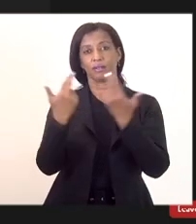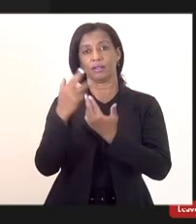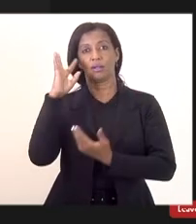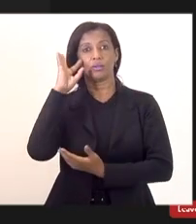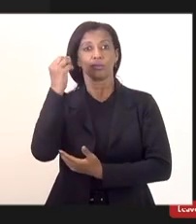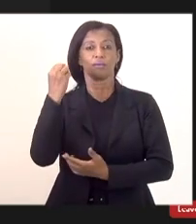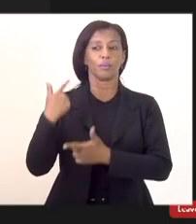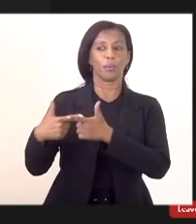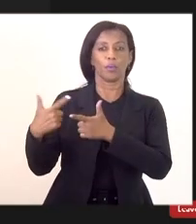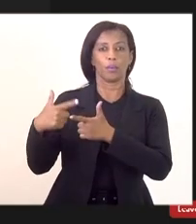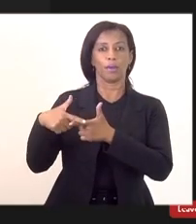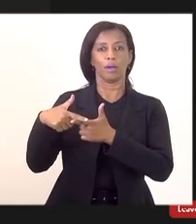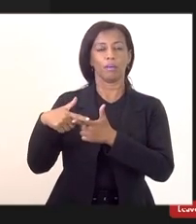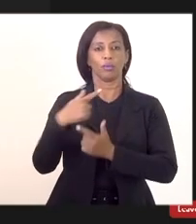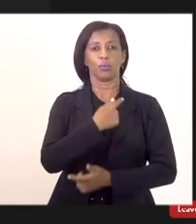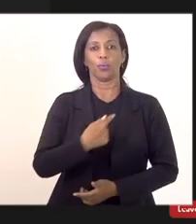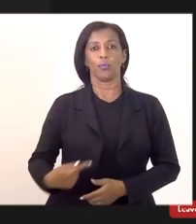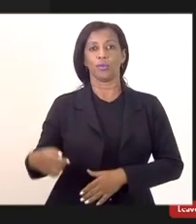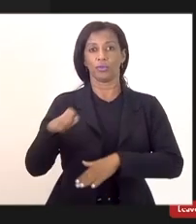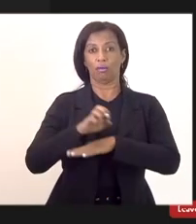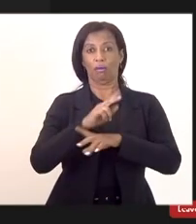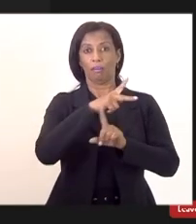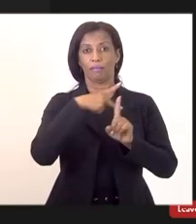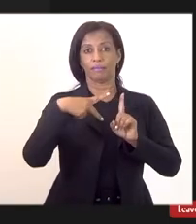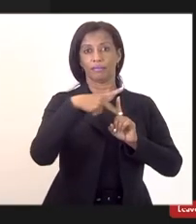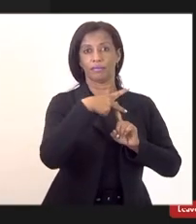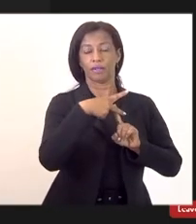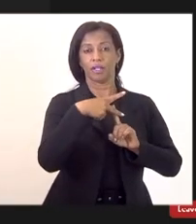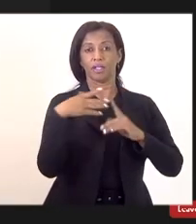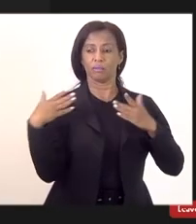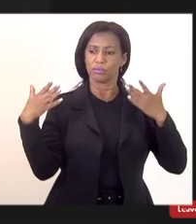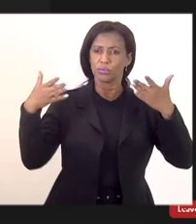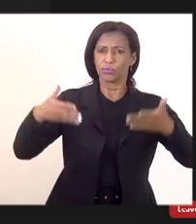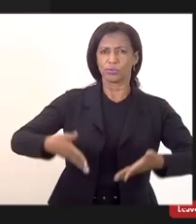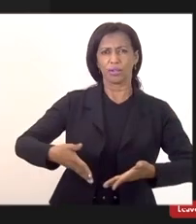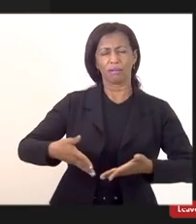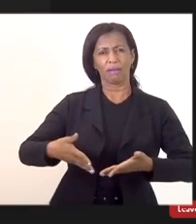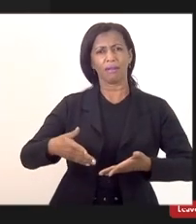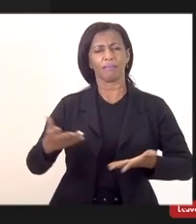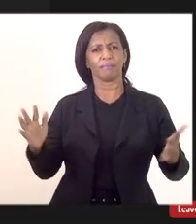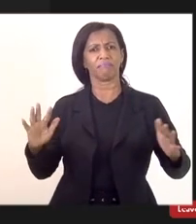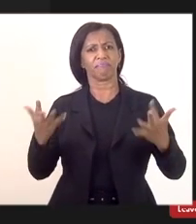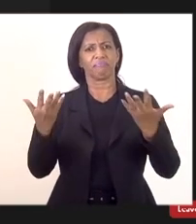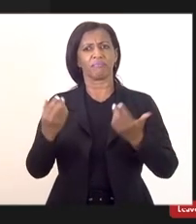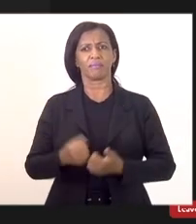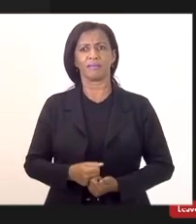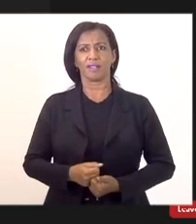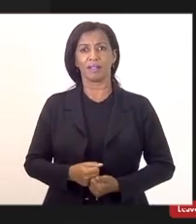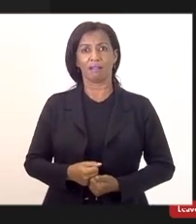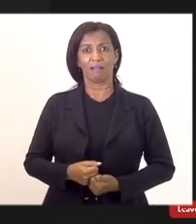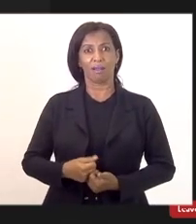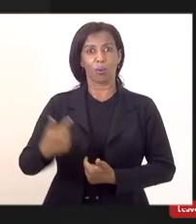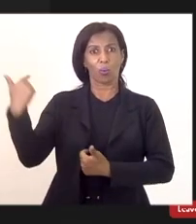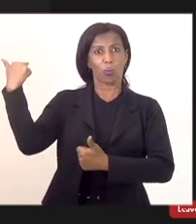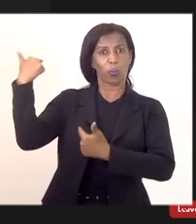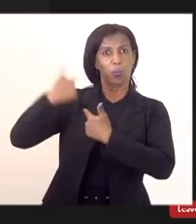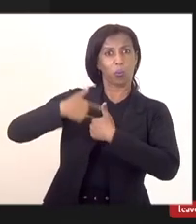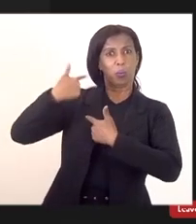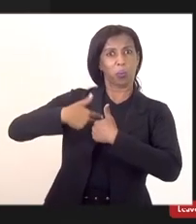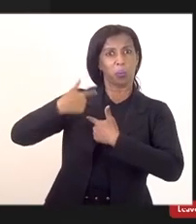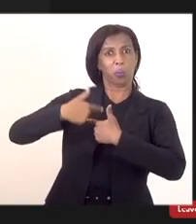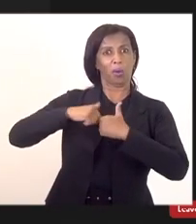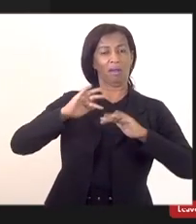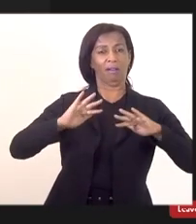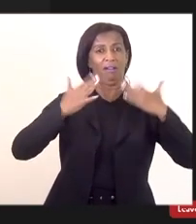problema do governo do Estado de Juta ao Rio Previdência e cheguei lá no evento, deputado Amartar Rocha. Tomei um sabão do cerimonial do governador,